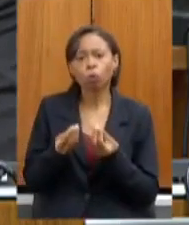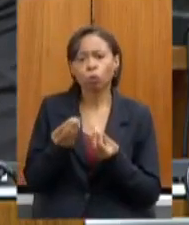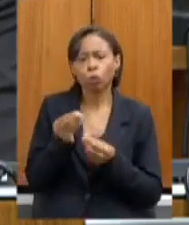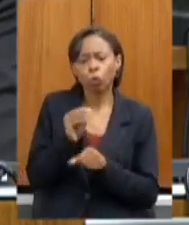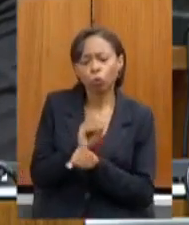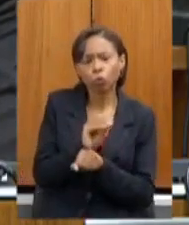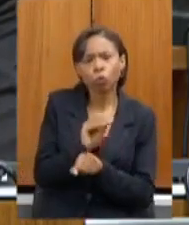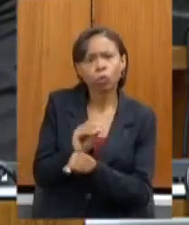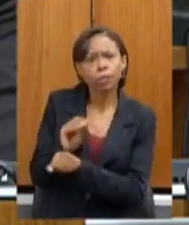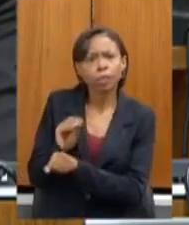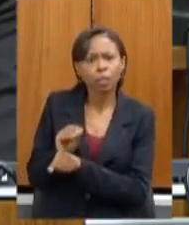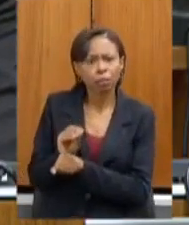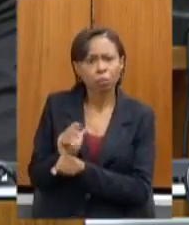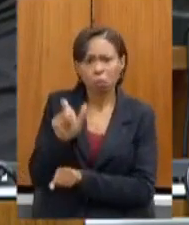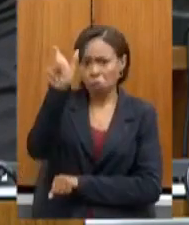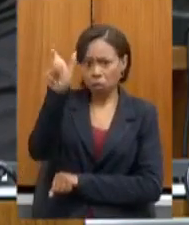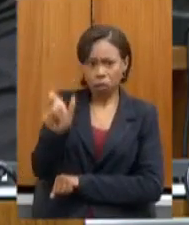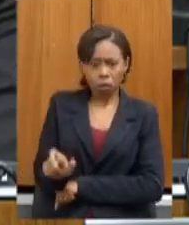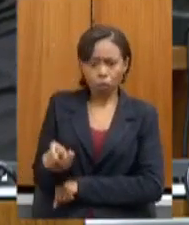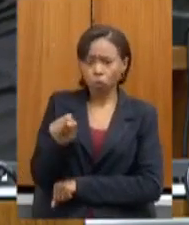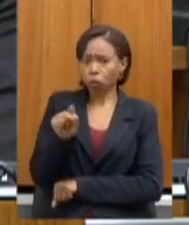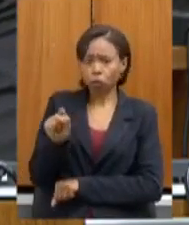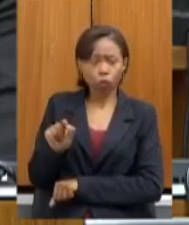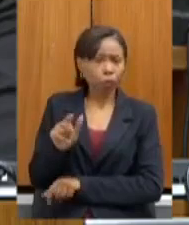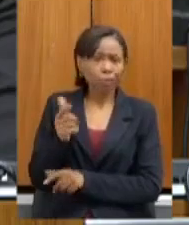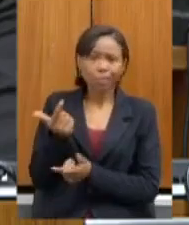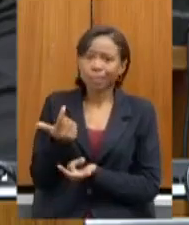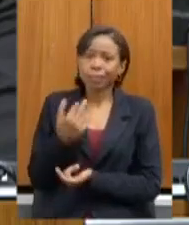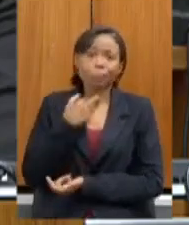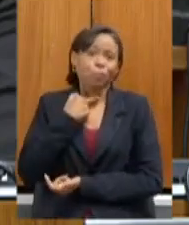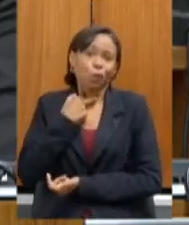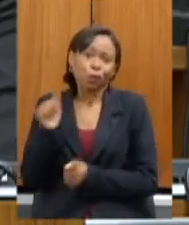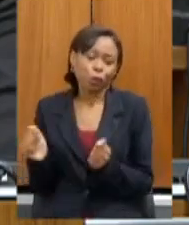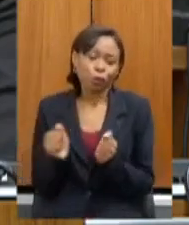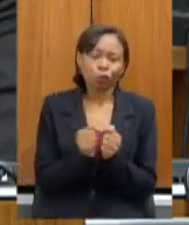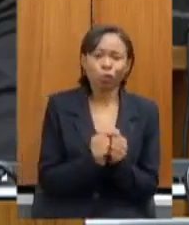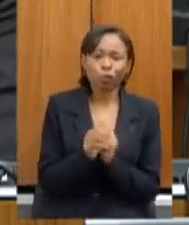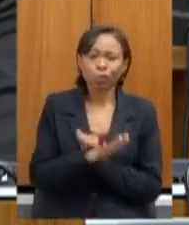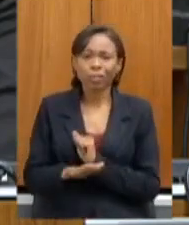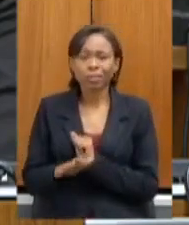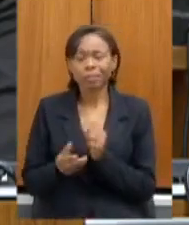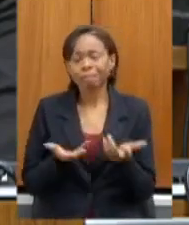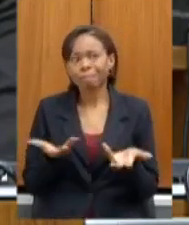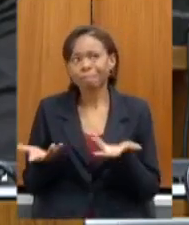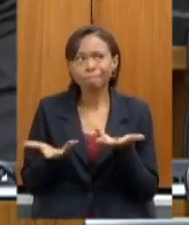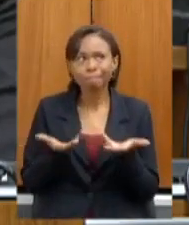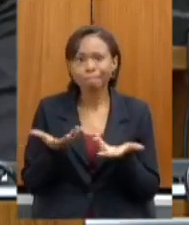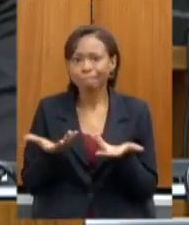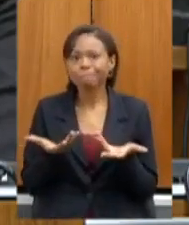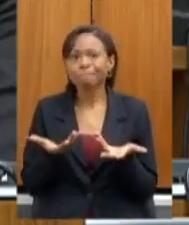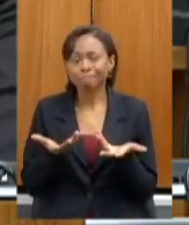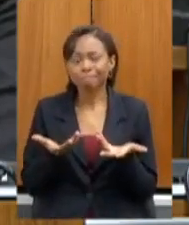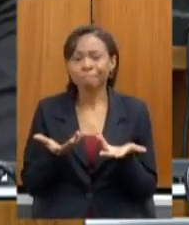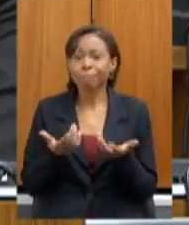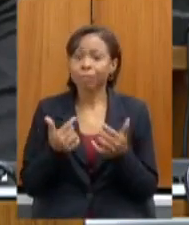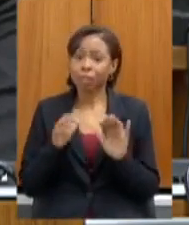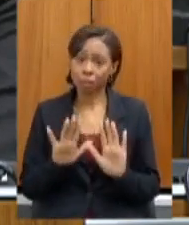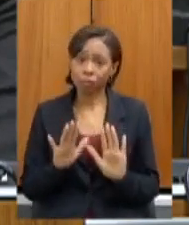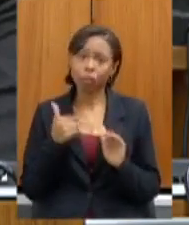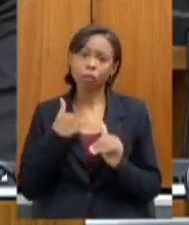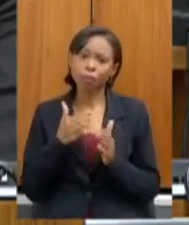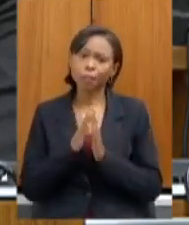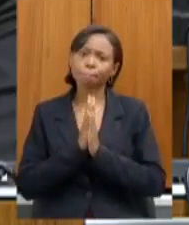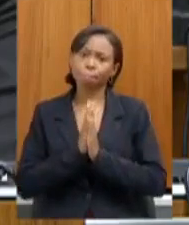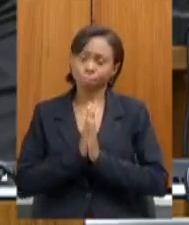por pessoas que não tem como ficar com elas e por aí vai então aqui fica uma súplica